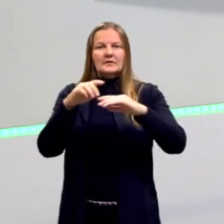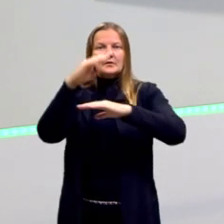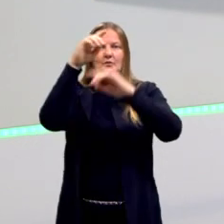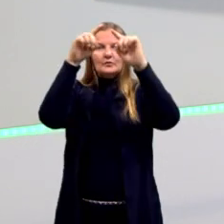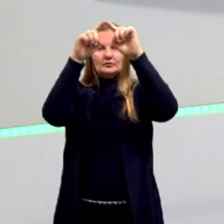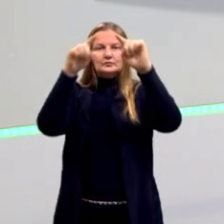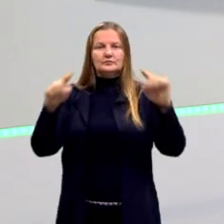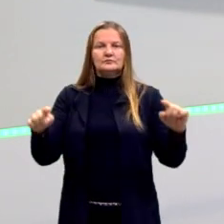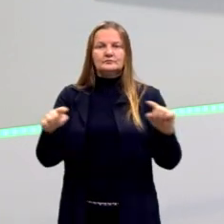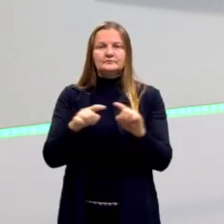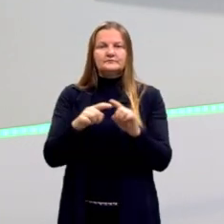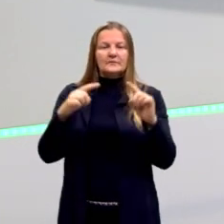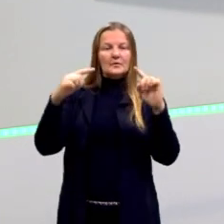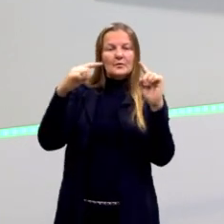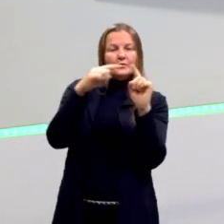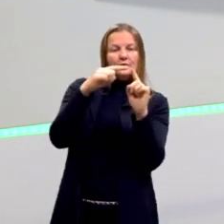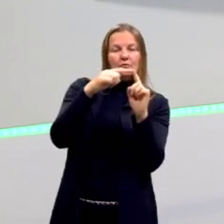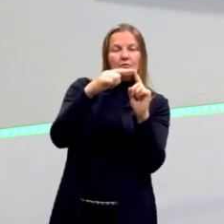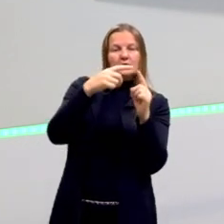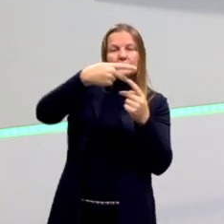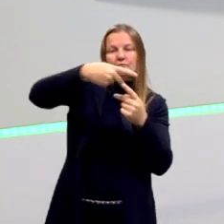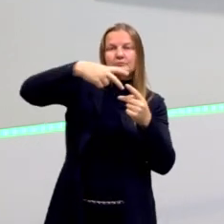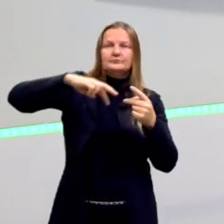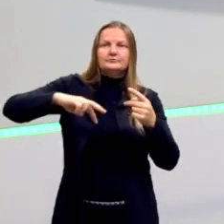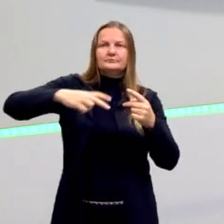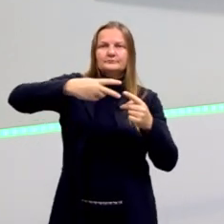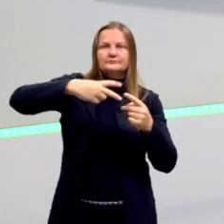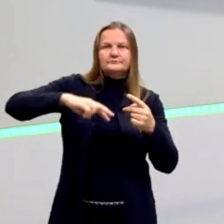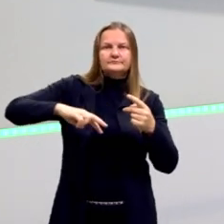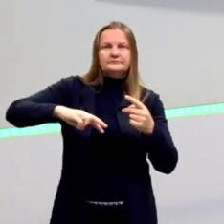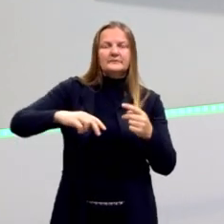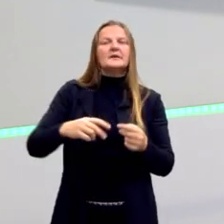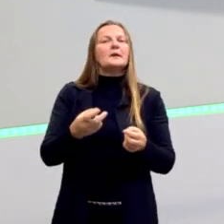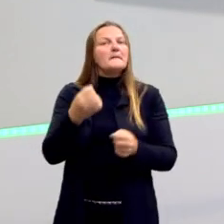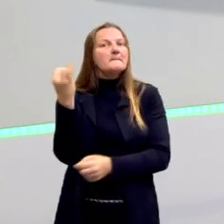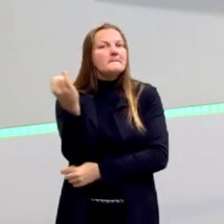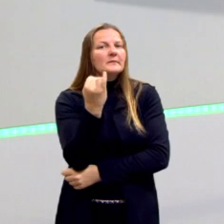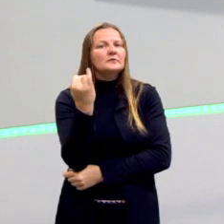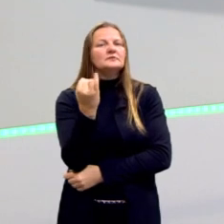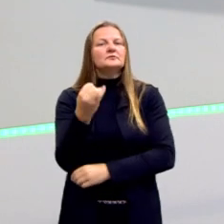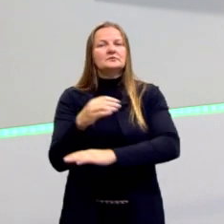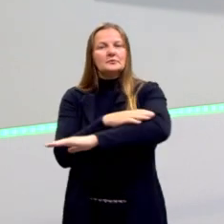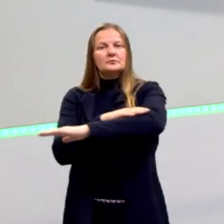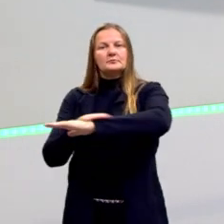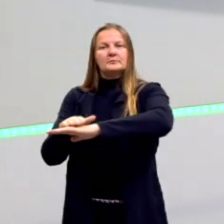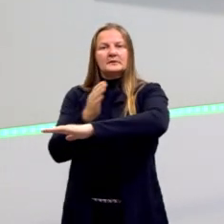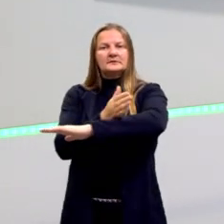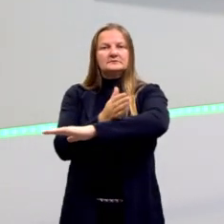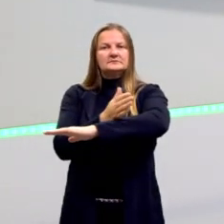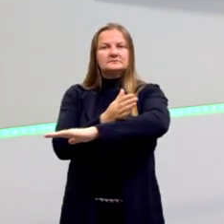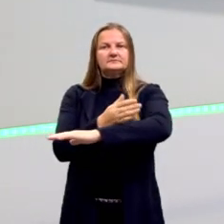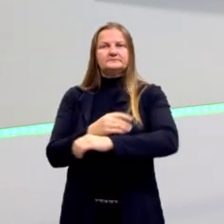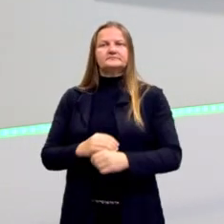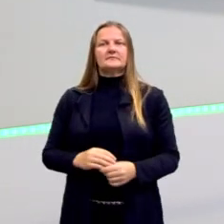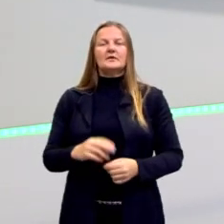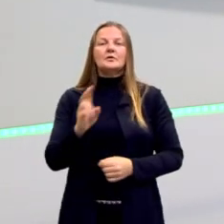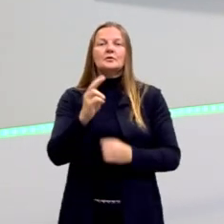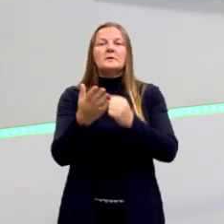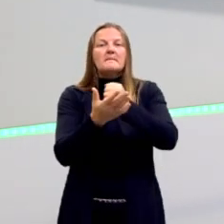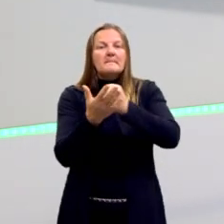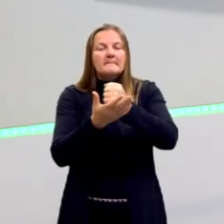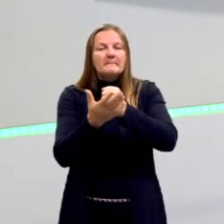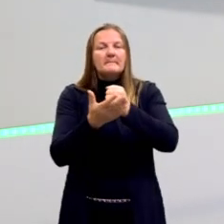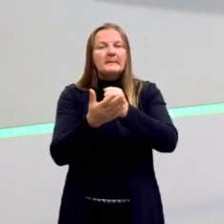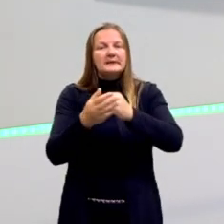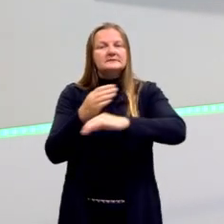né? Um vértice ficou lá sobre o lado oposto. Essa noção, ela entra aqui na base média. Então, nós vamos simplificar